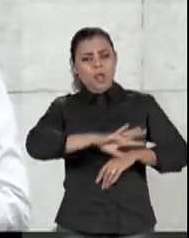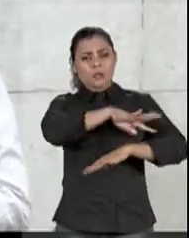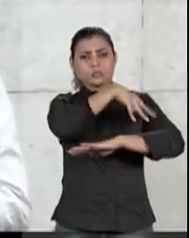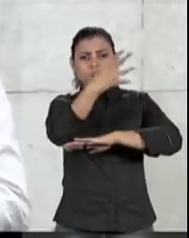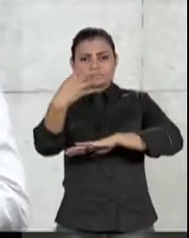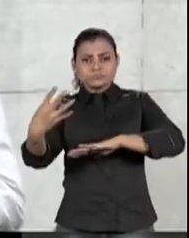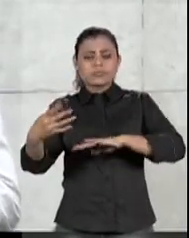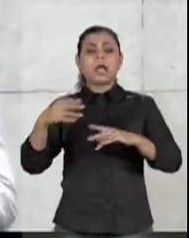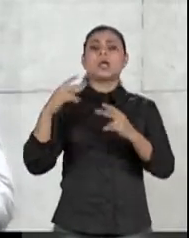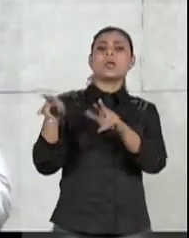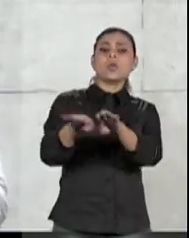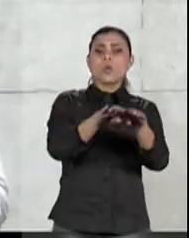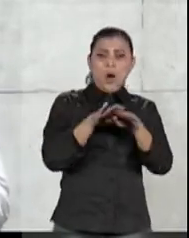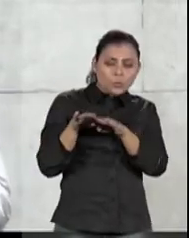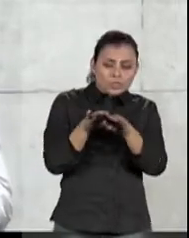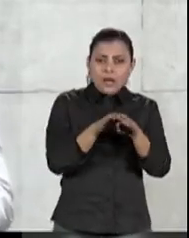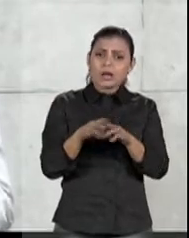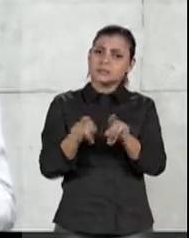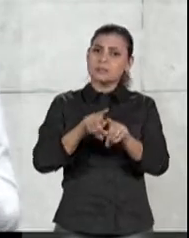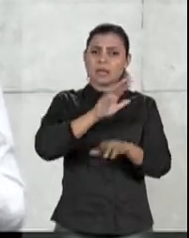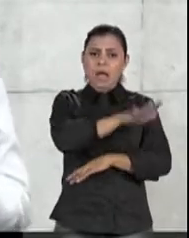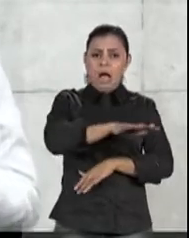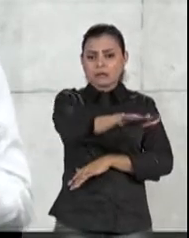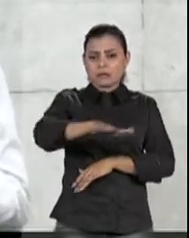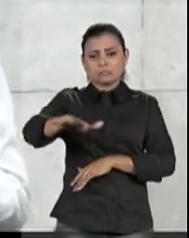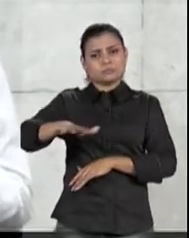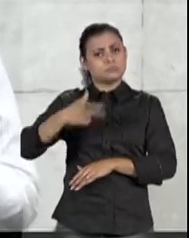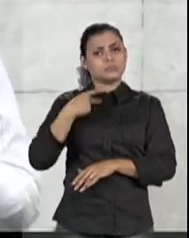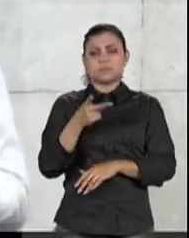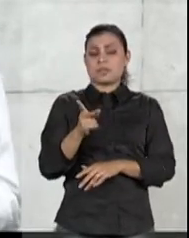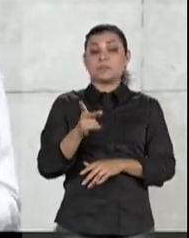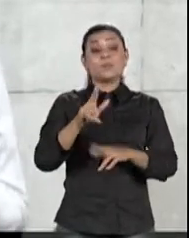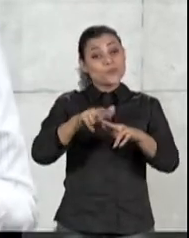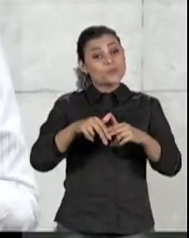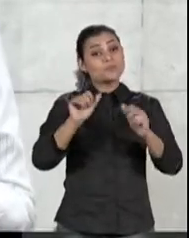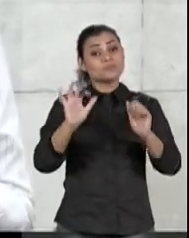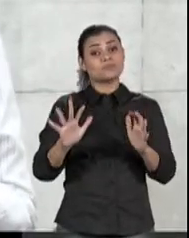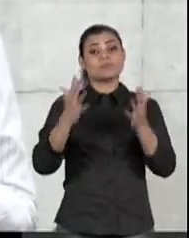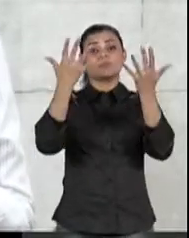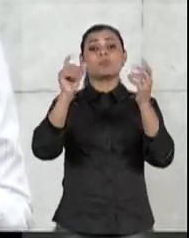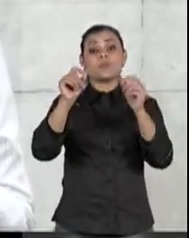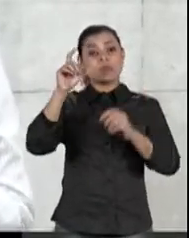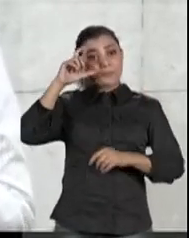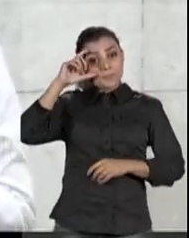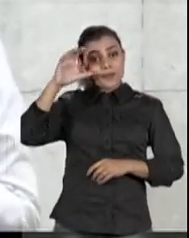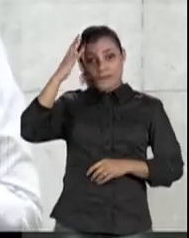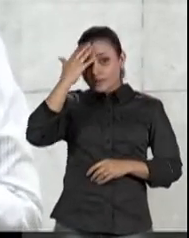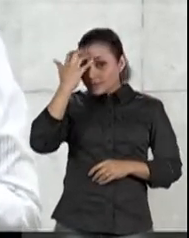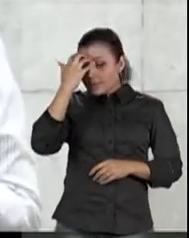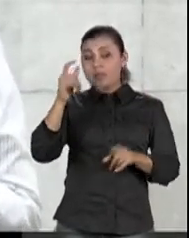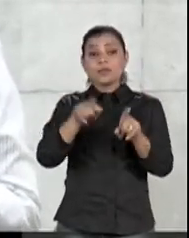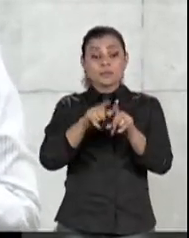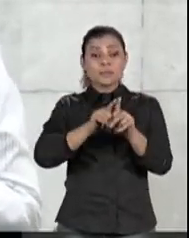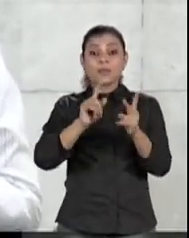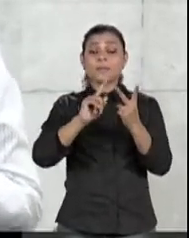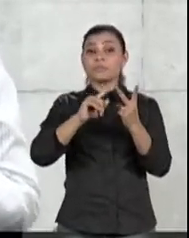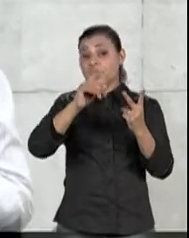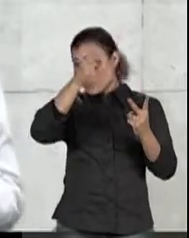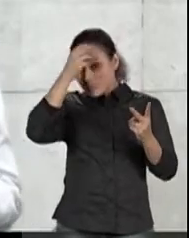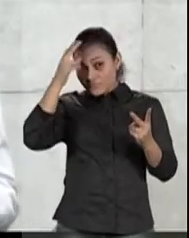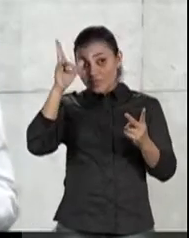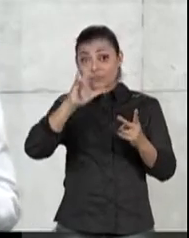políticas de igualdade e outras mais. E, então, é o aniversário também da Lei Maria da Penha. Daqui a pouco, aliás, o prefeito lança,